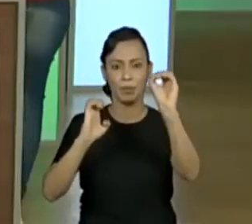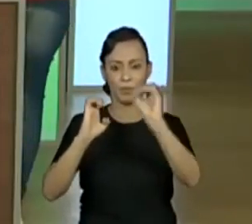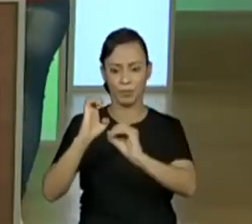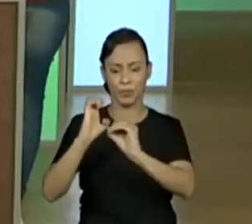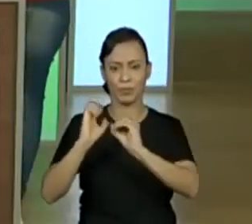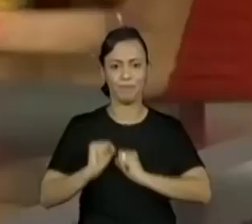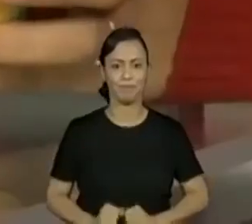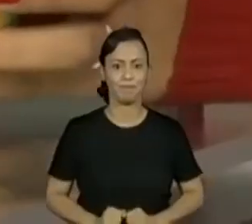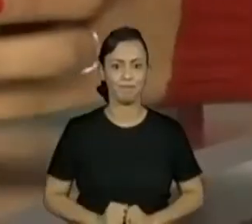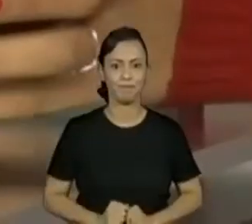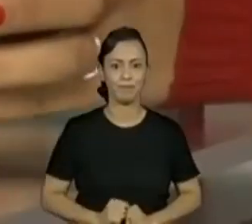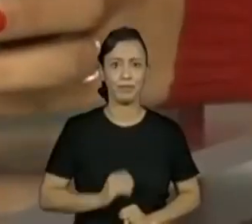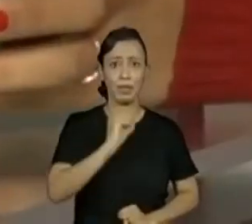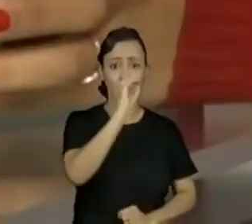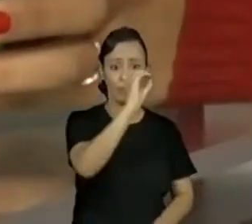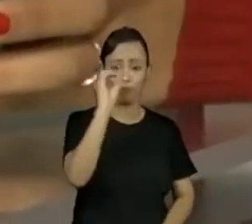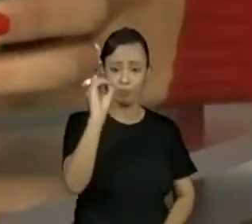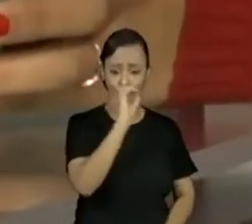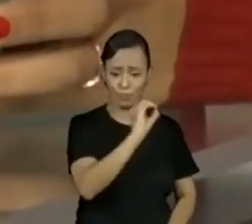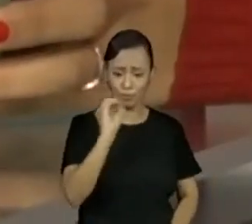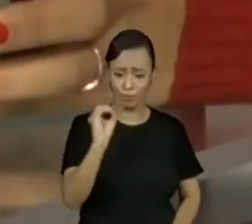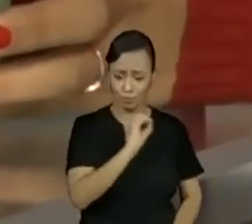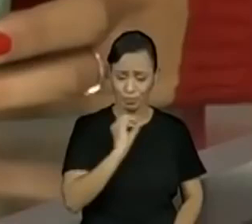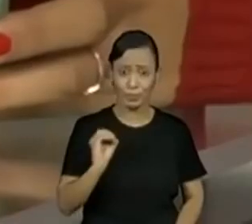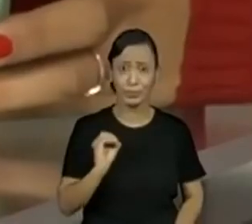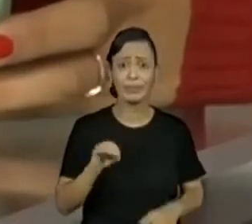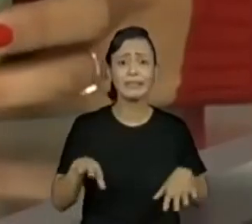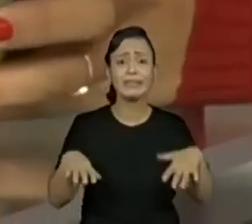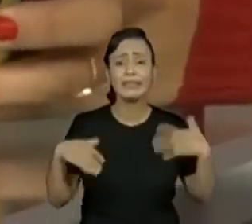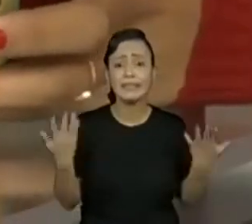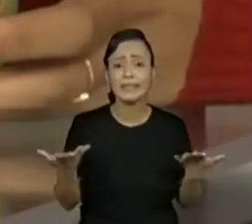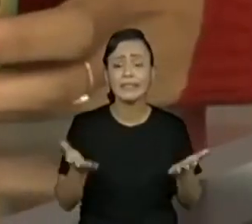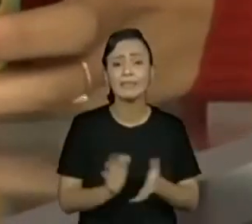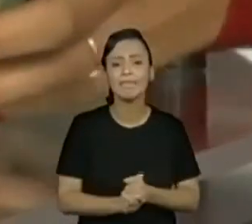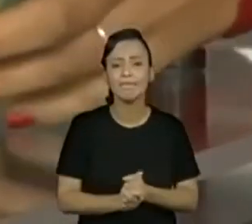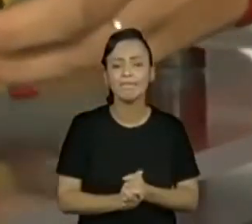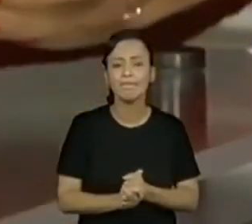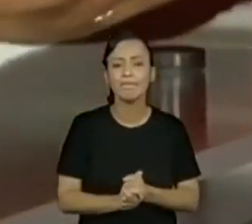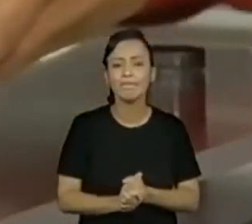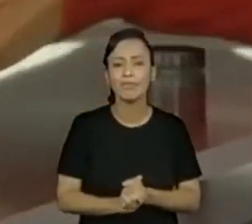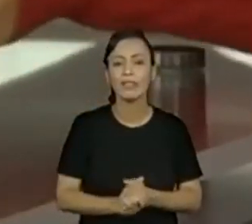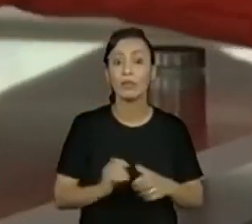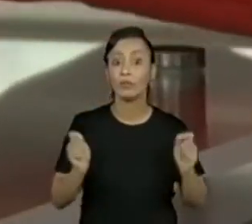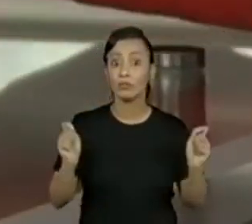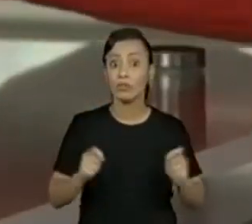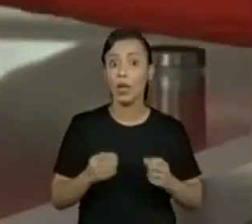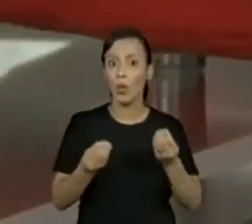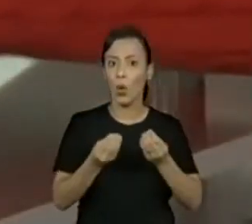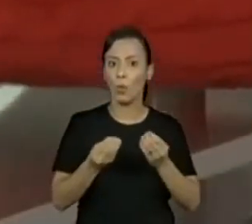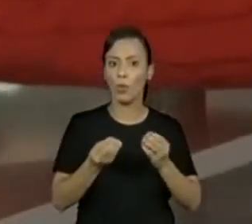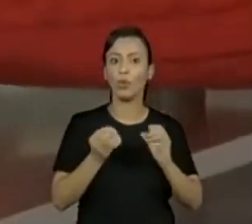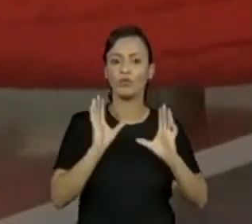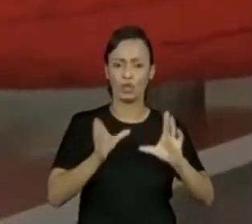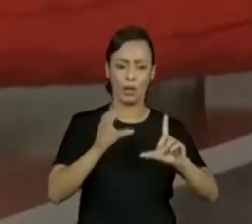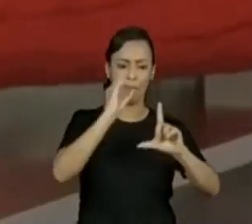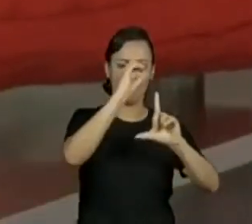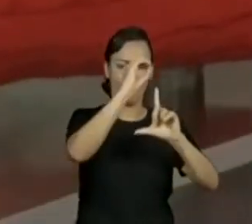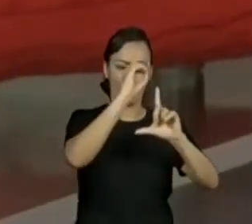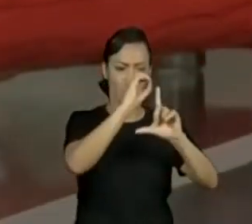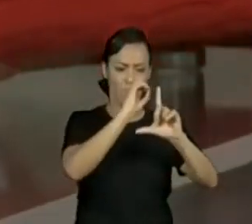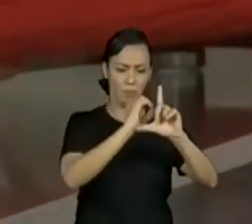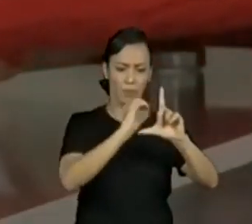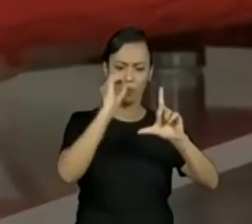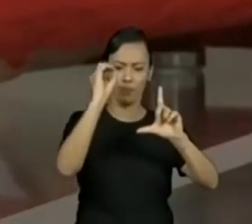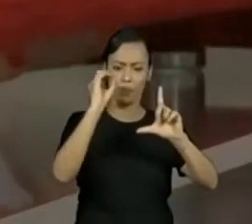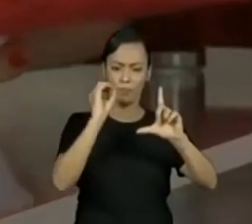seis e o dois. O seis e o dois. Já aumenta um pouquinho, né? Então, vamos fazer assim, Já sabemos que temos seis. Vamos pegar